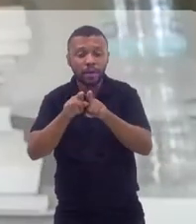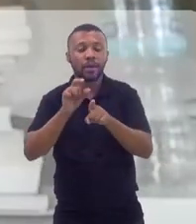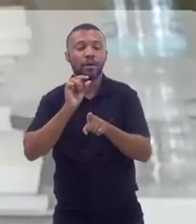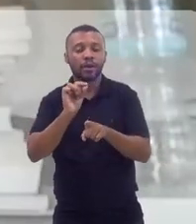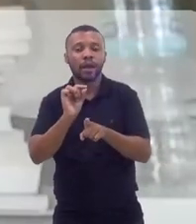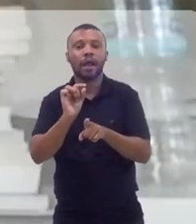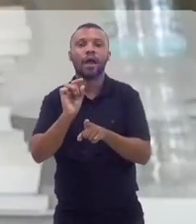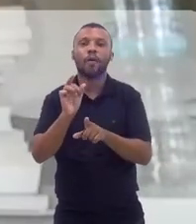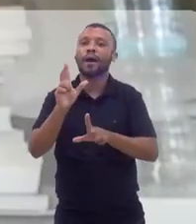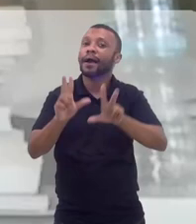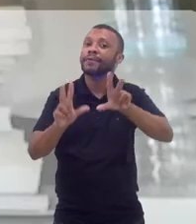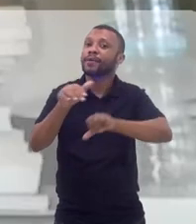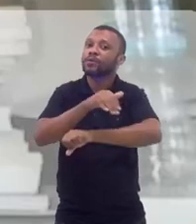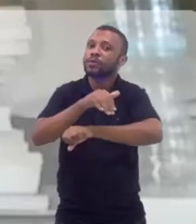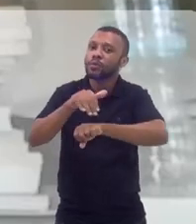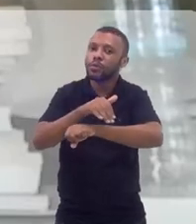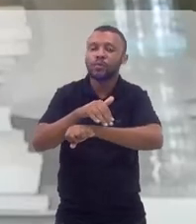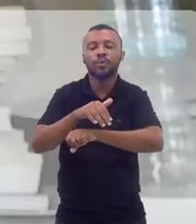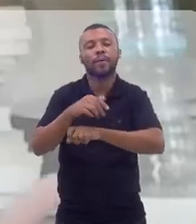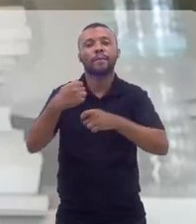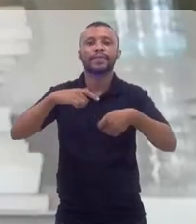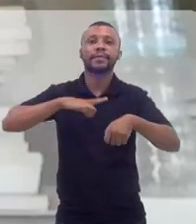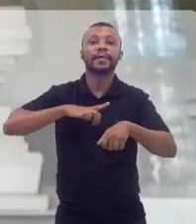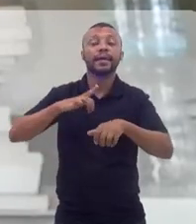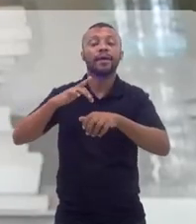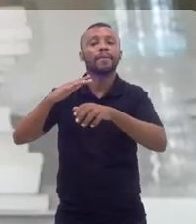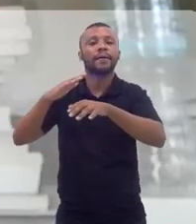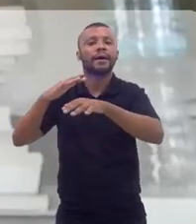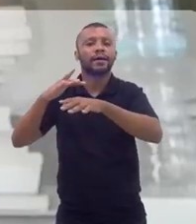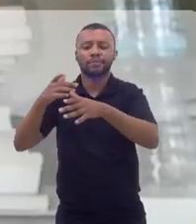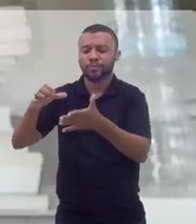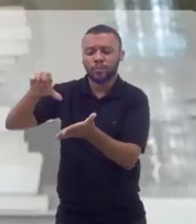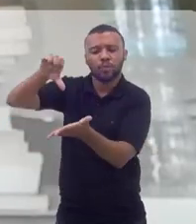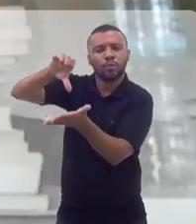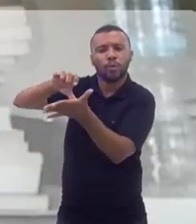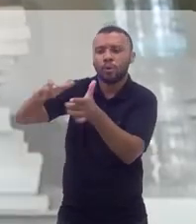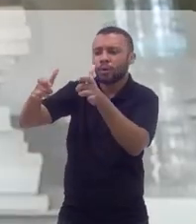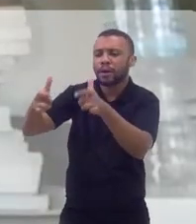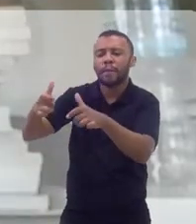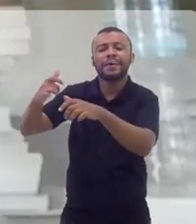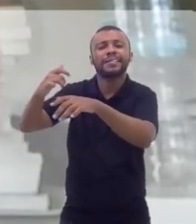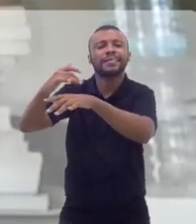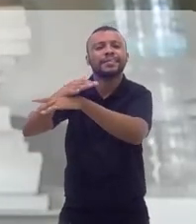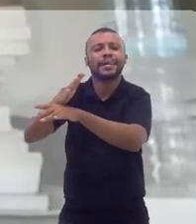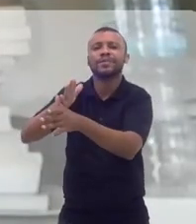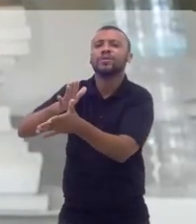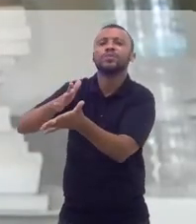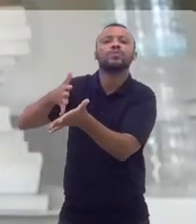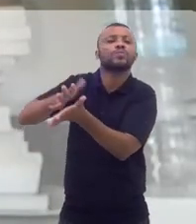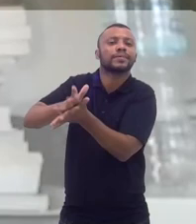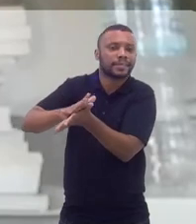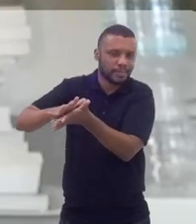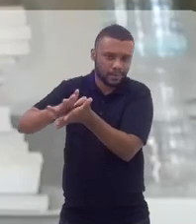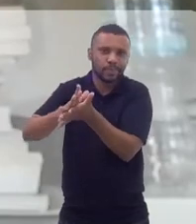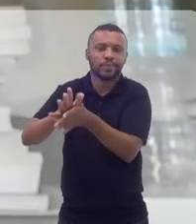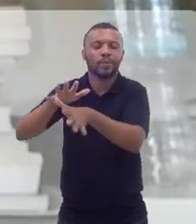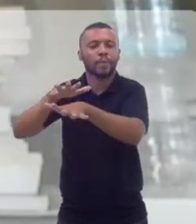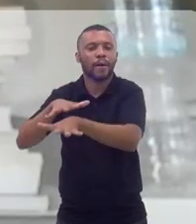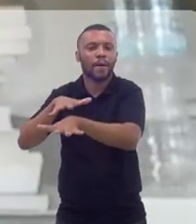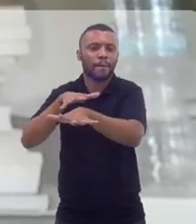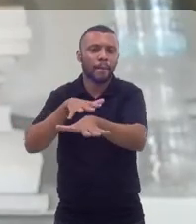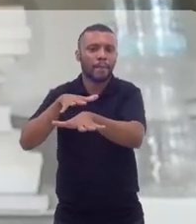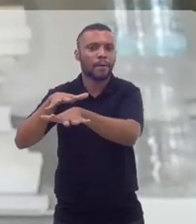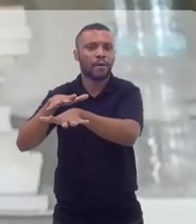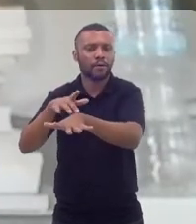ter, e eu acho que deve ter, uma cidade do samba dos blocos, onde você não trabalhe a construção de carros alegóricos, mas que você consiga